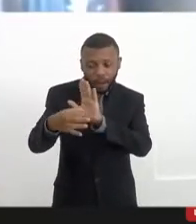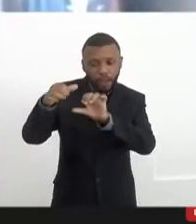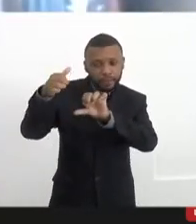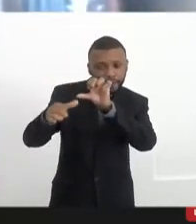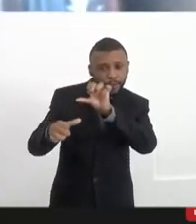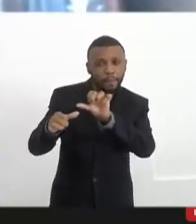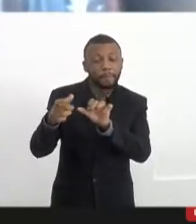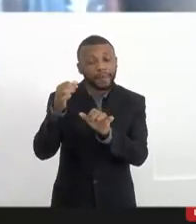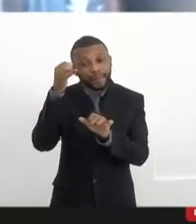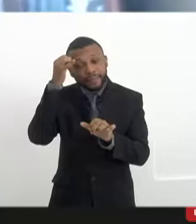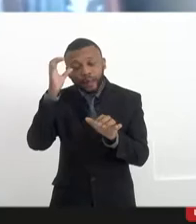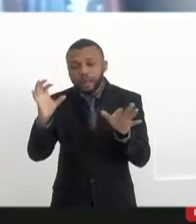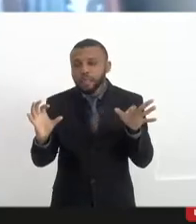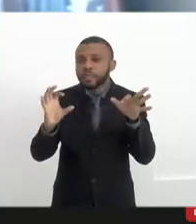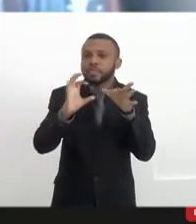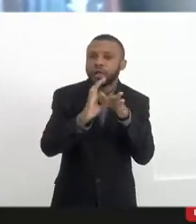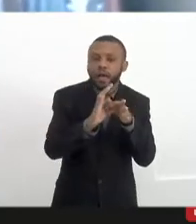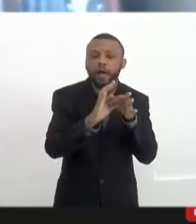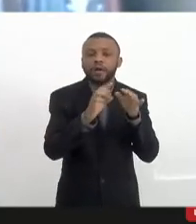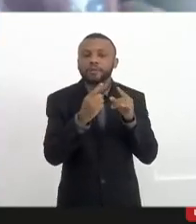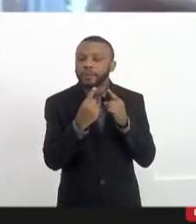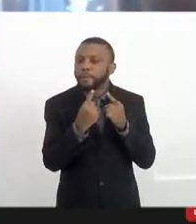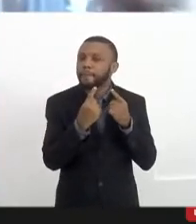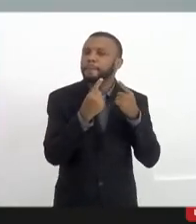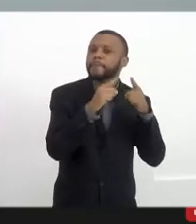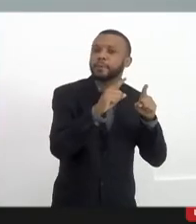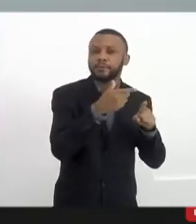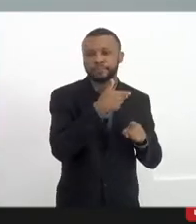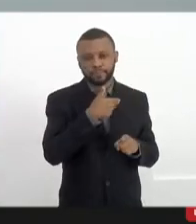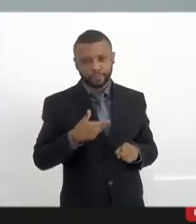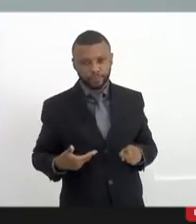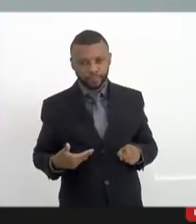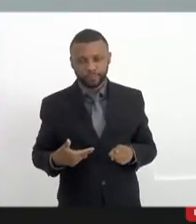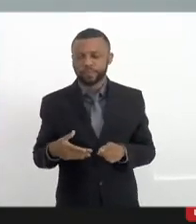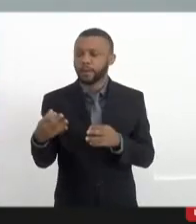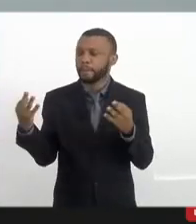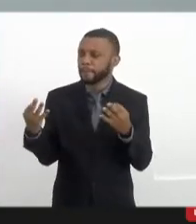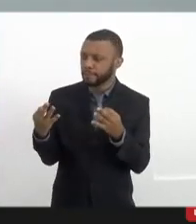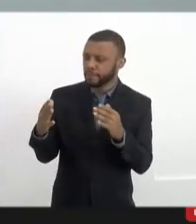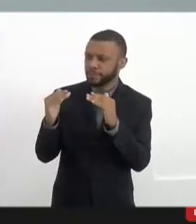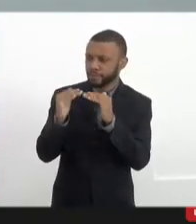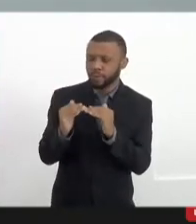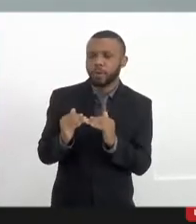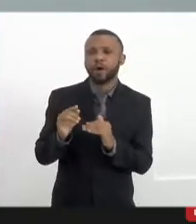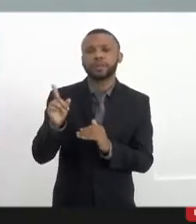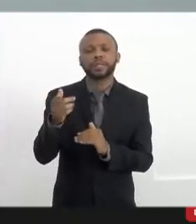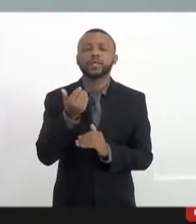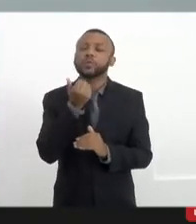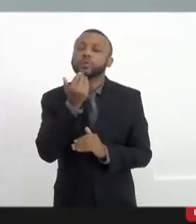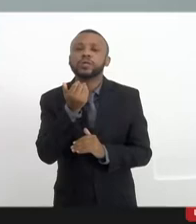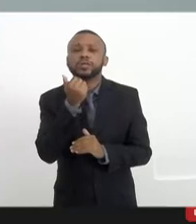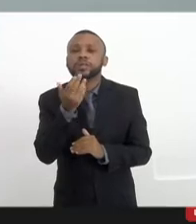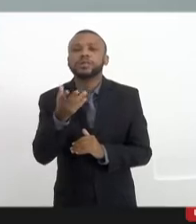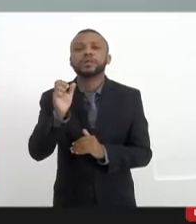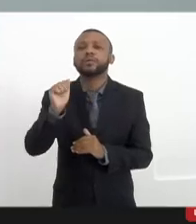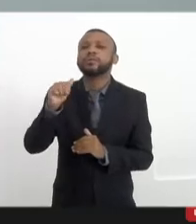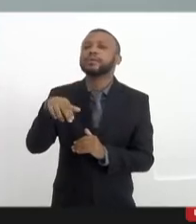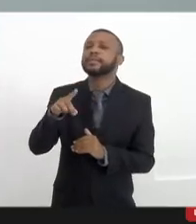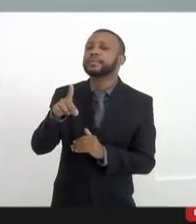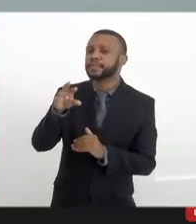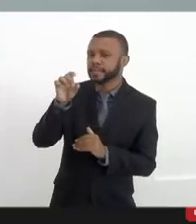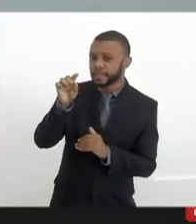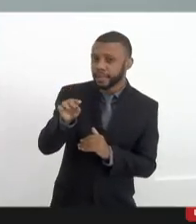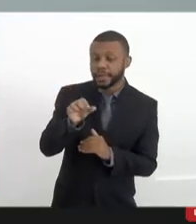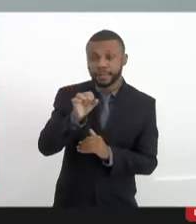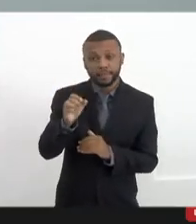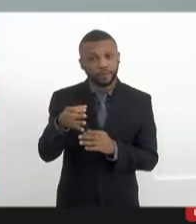associar ao cumpra-se de ir para cima do governador. Perfeitamente, perfeitamente. E, por último, acho que na agenda com o André, Mink, se